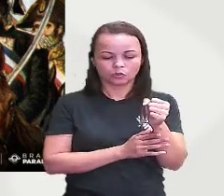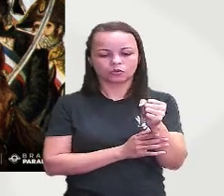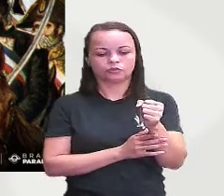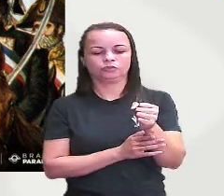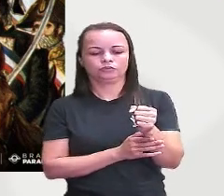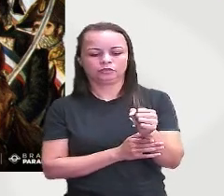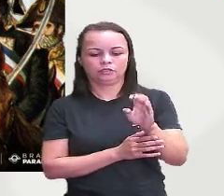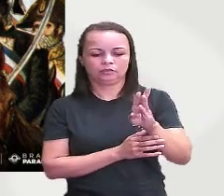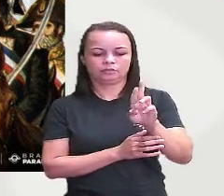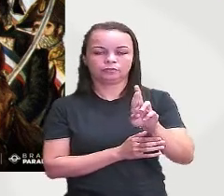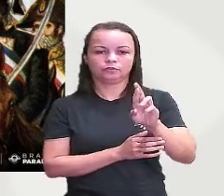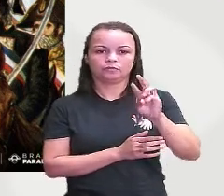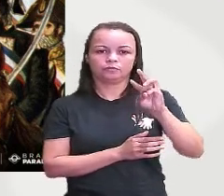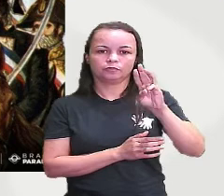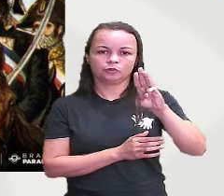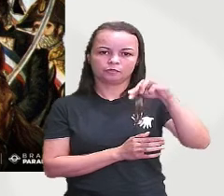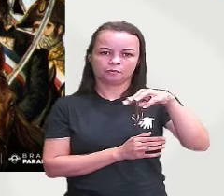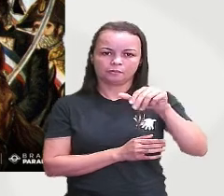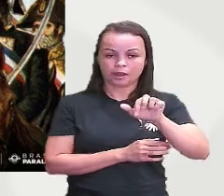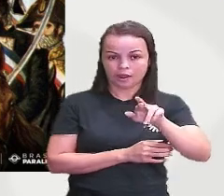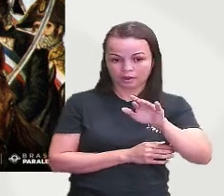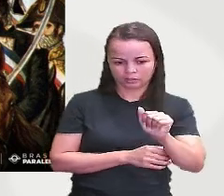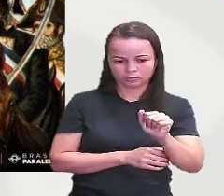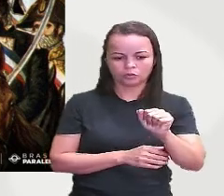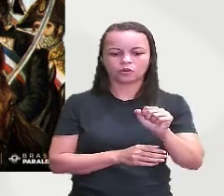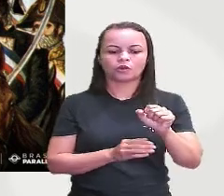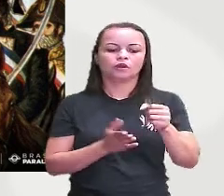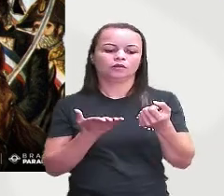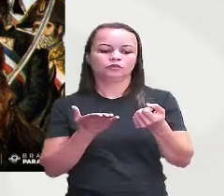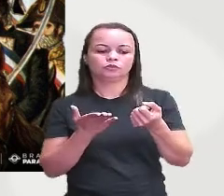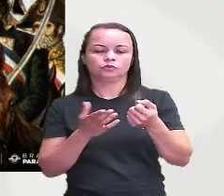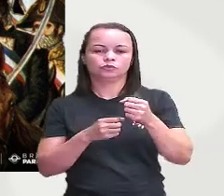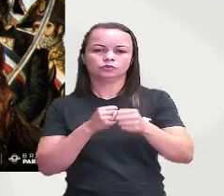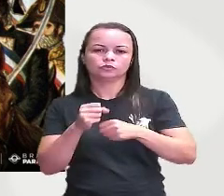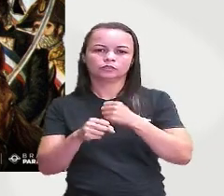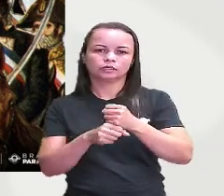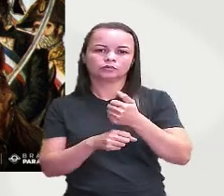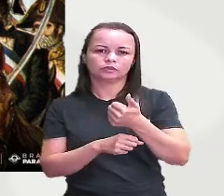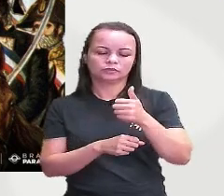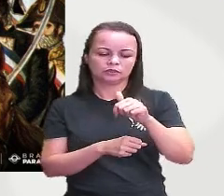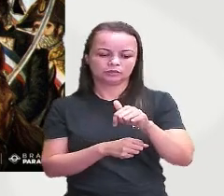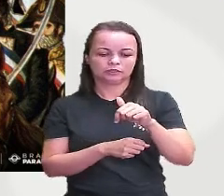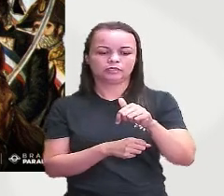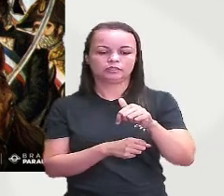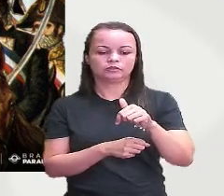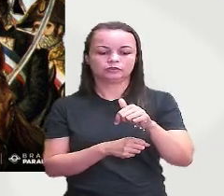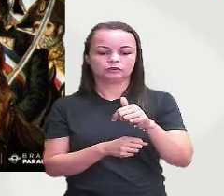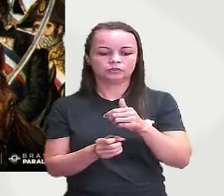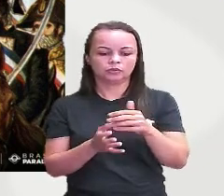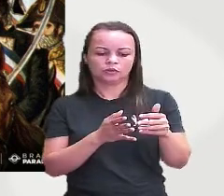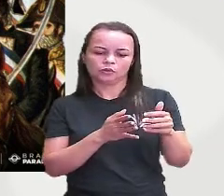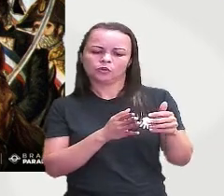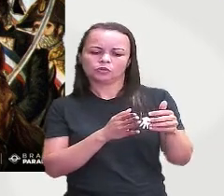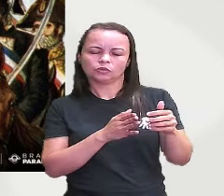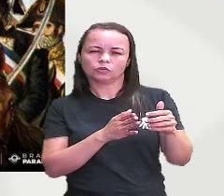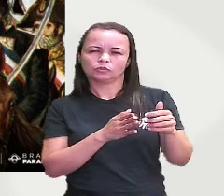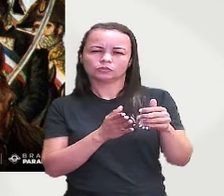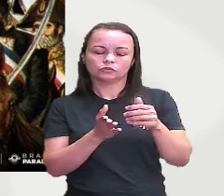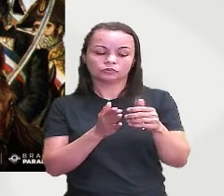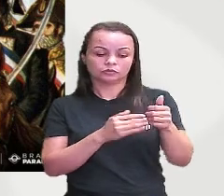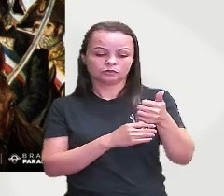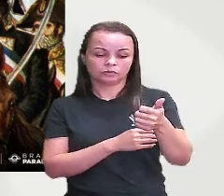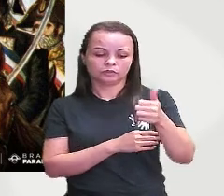1799 quando Napoleão Bonaparte que era o general